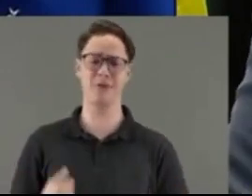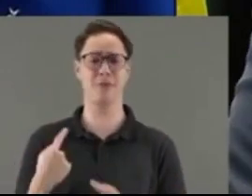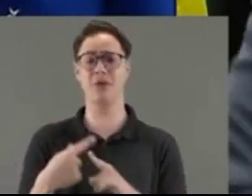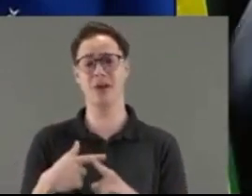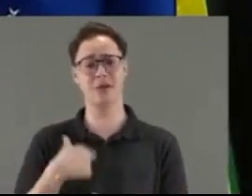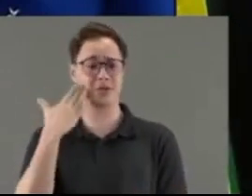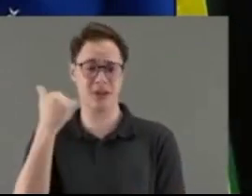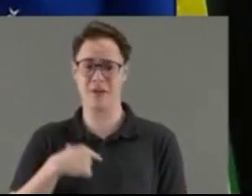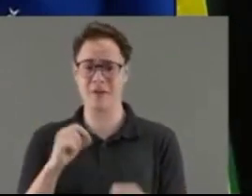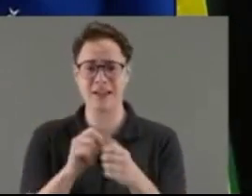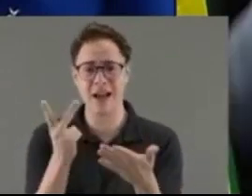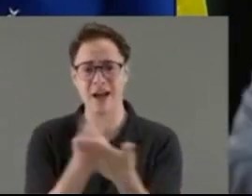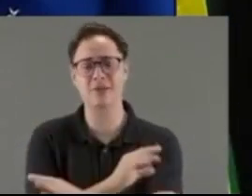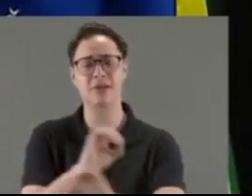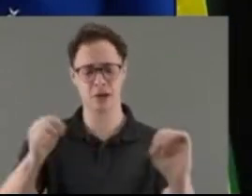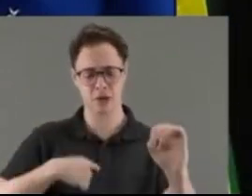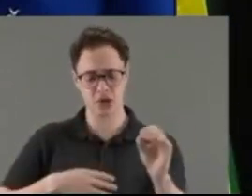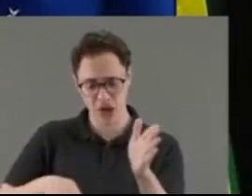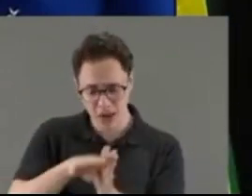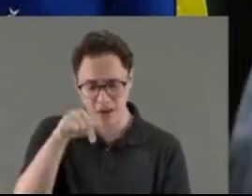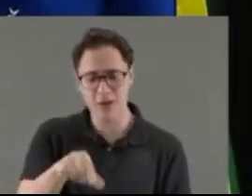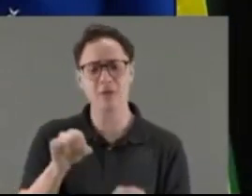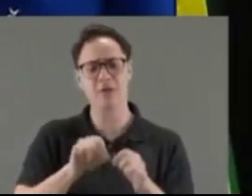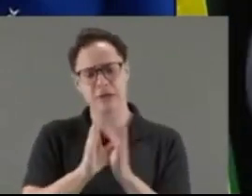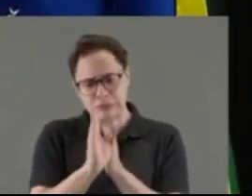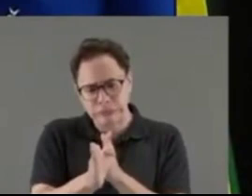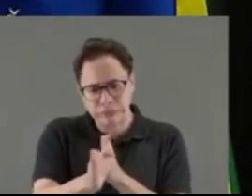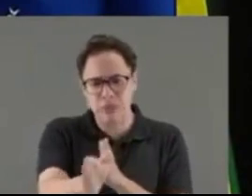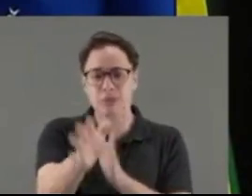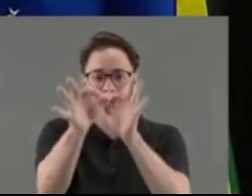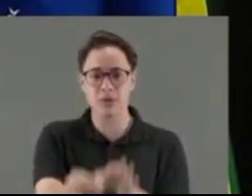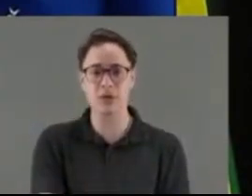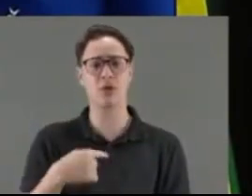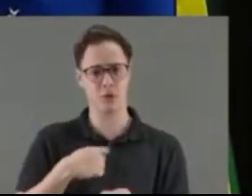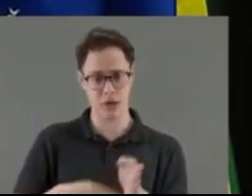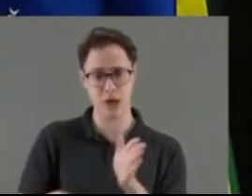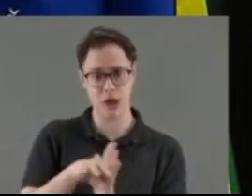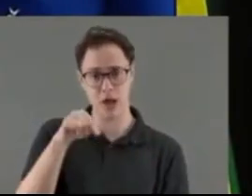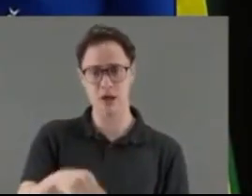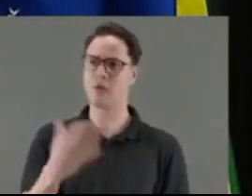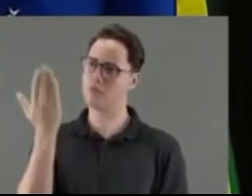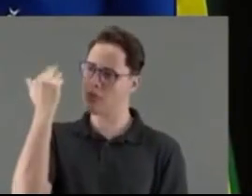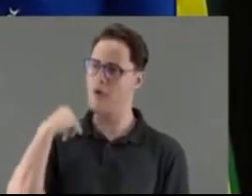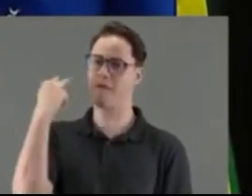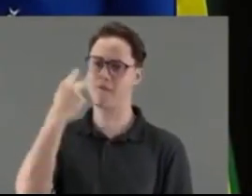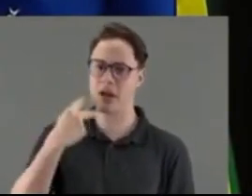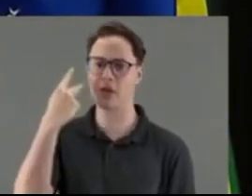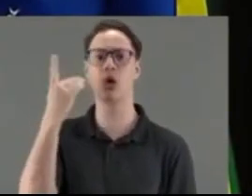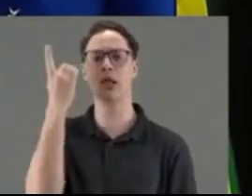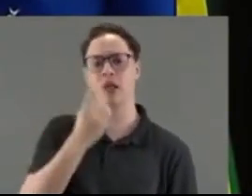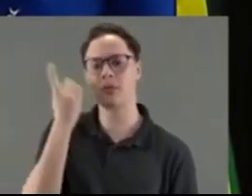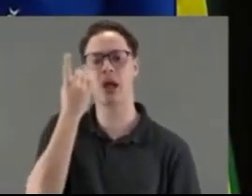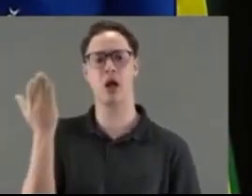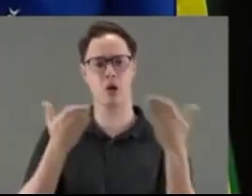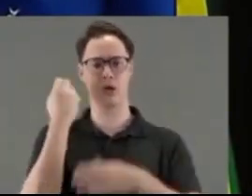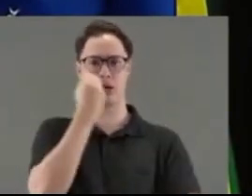errado. Desde o dia que eu entrei aqui, eu fiz tudo certo. Eu entrei de cabeça limpa aqui como vereador, como deputado e como senador. E para esses